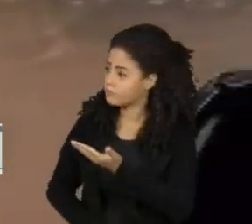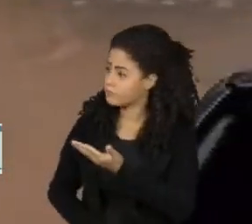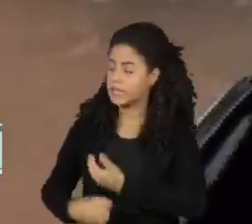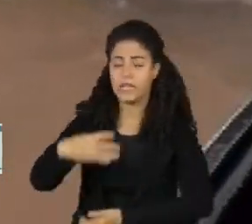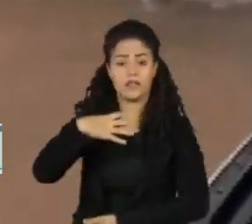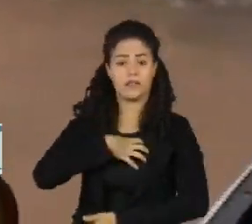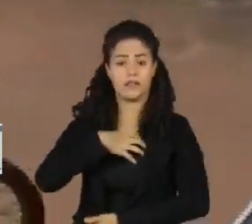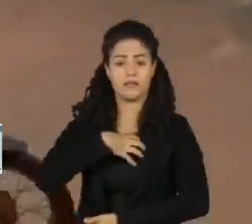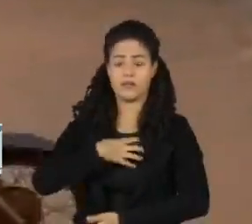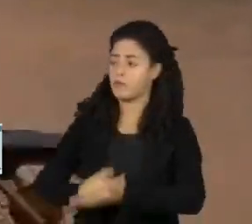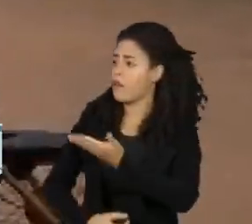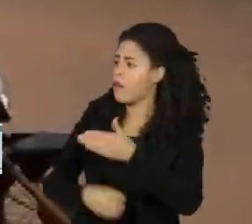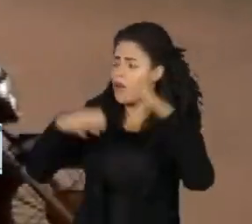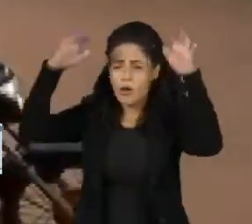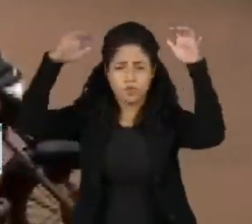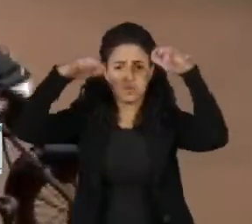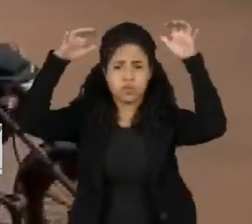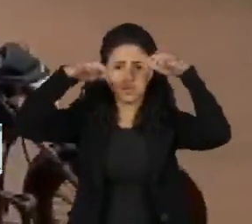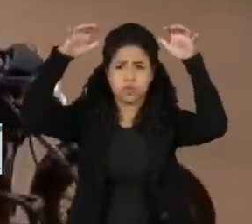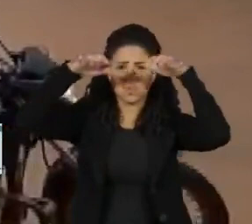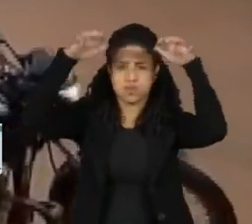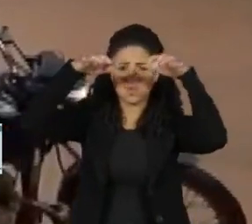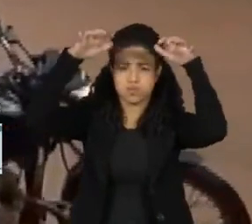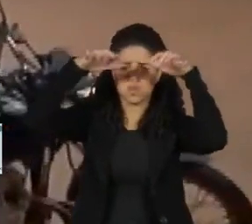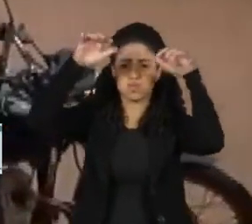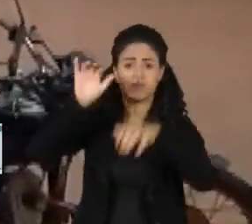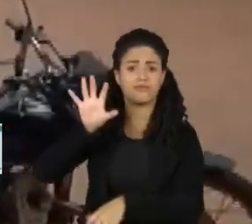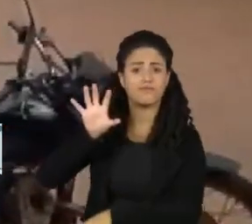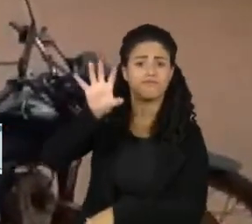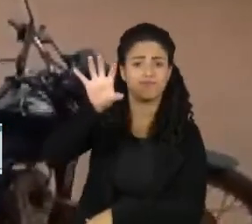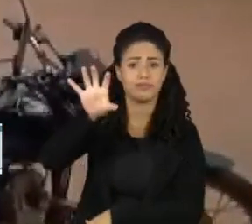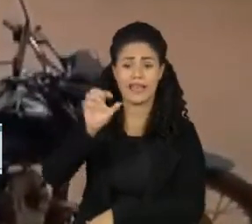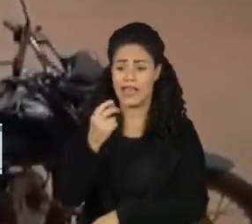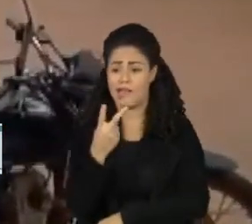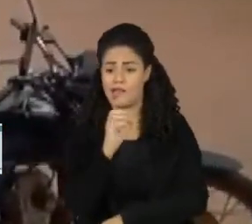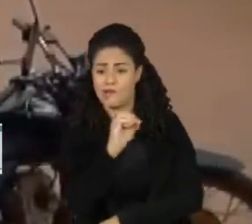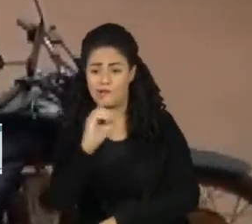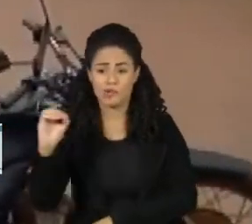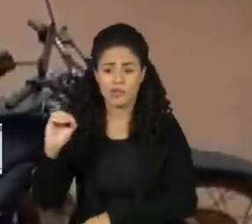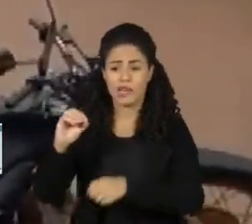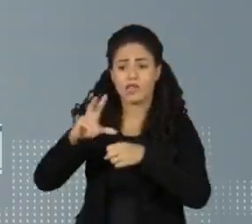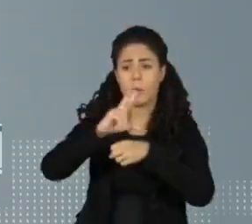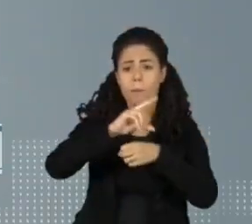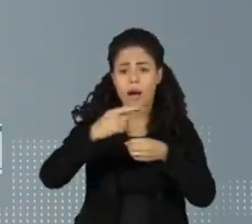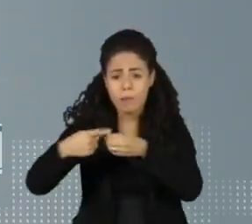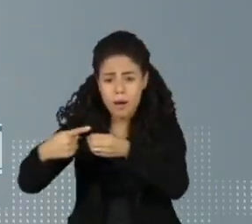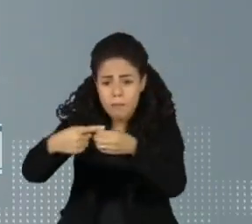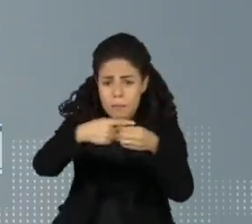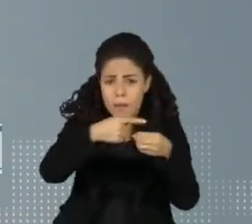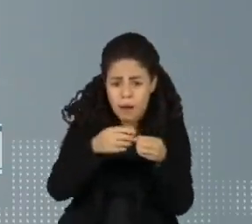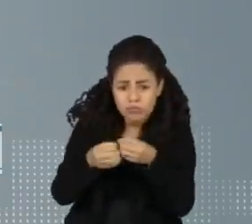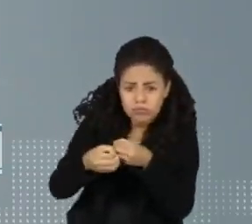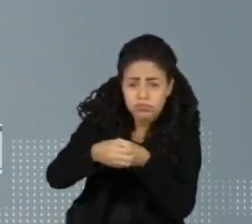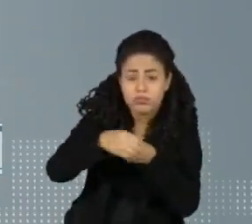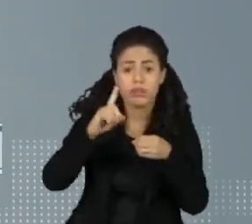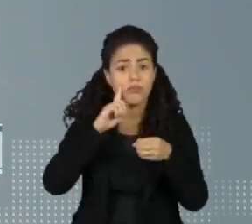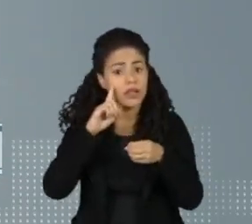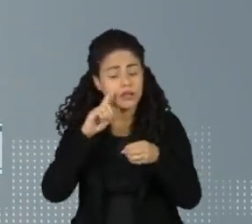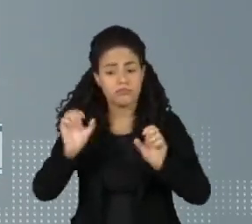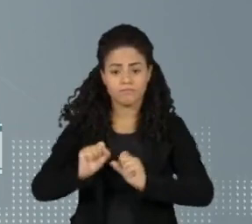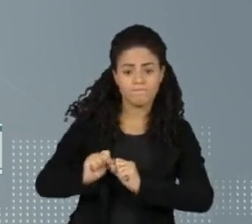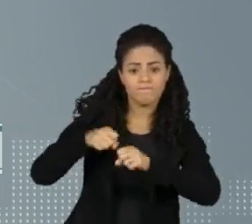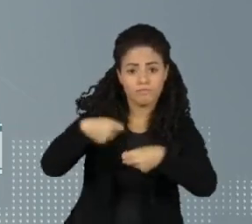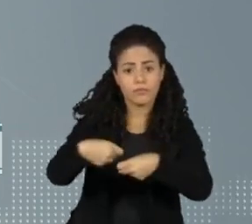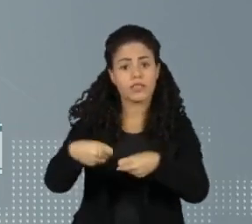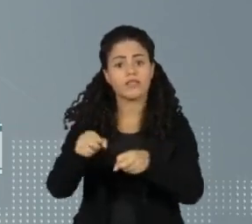Bahia, as chuvas dos últimos dias já atingem mais de 200 municípios. De acordo com a Defesa Civil do